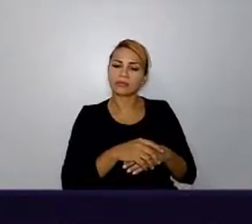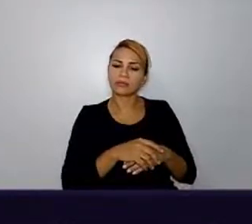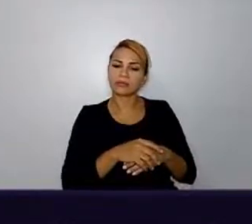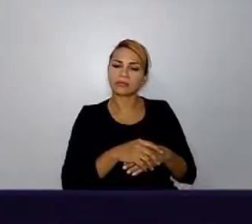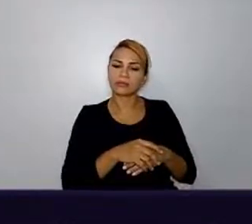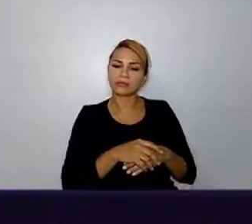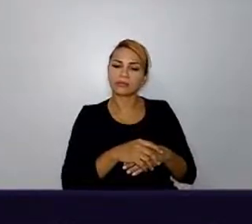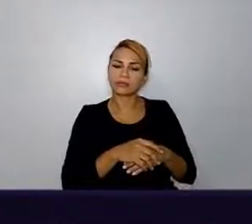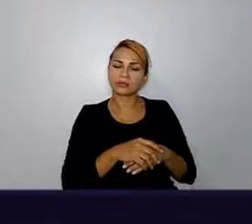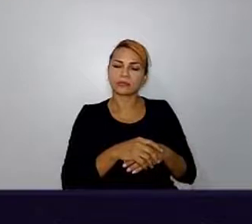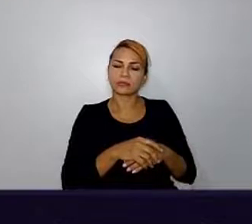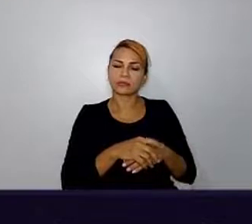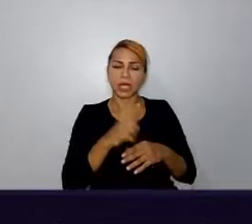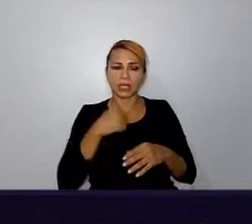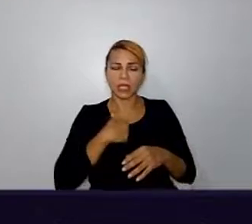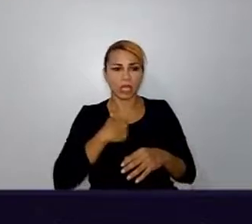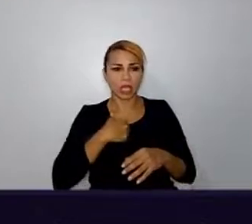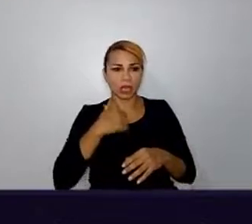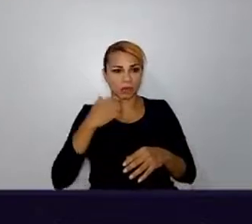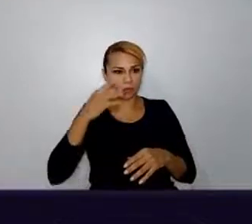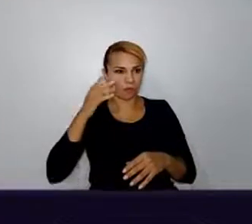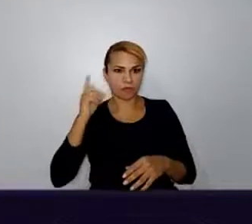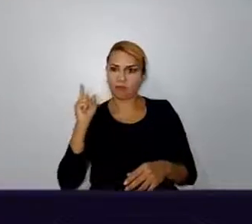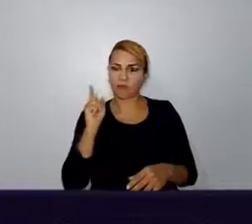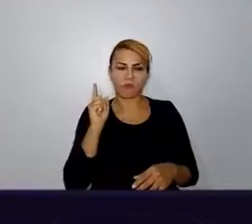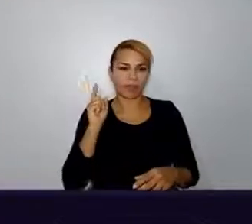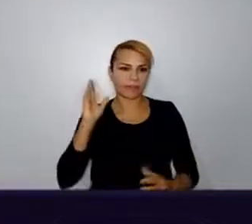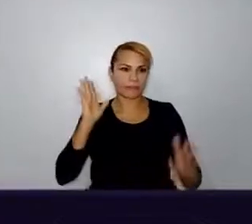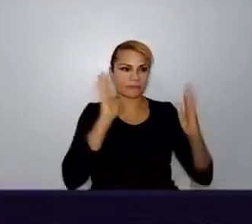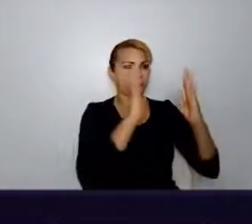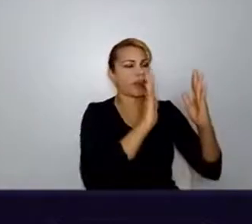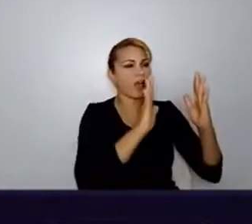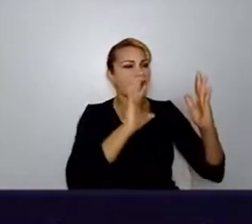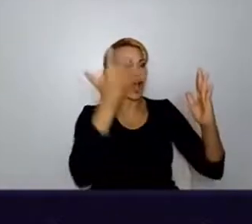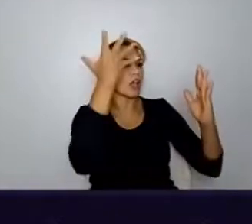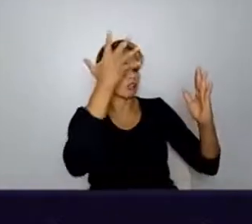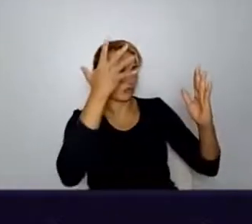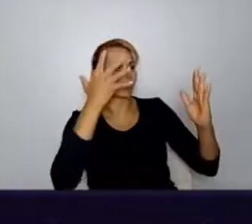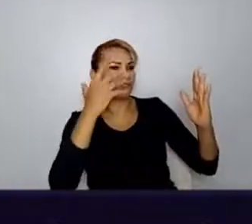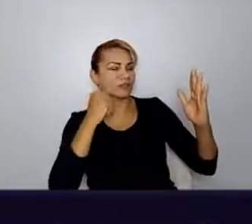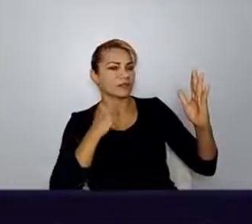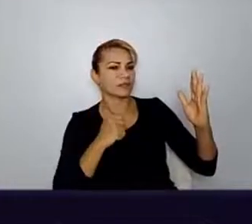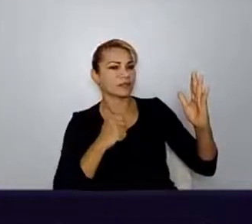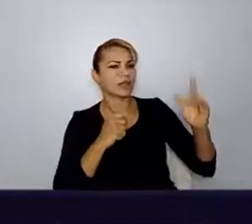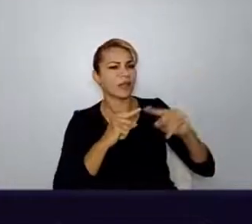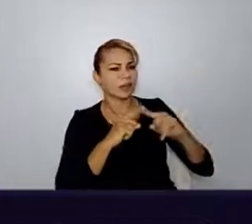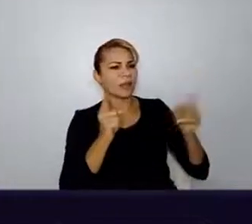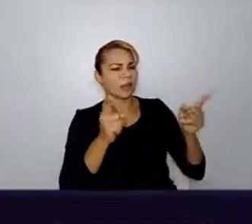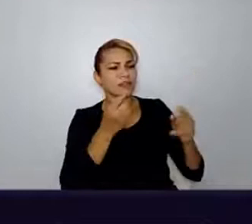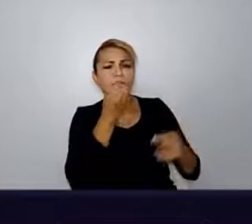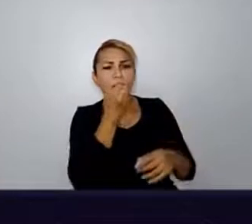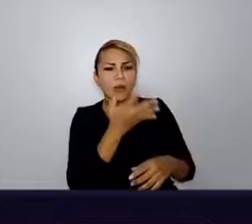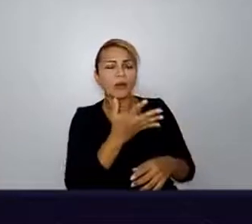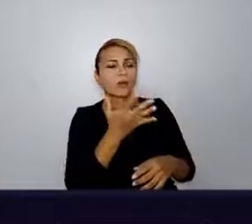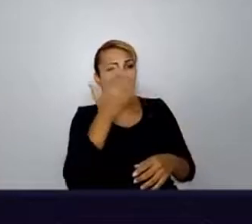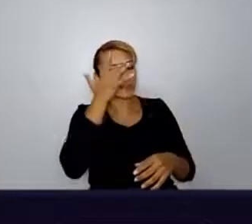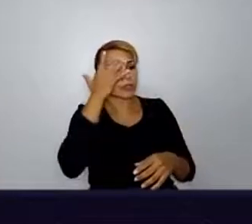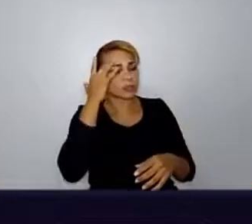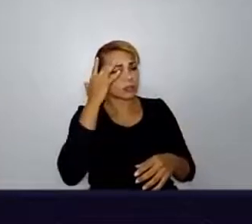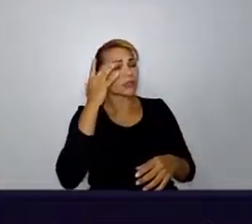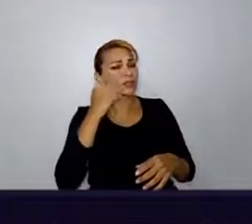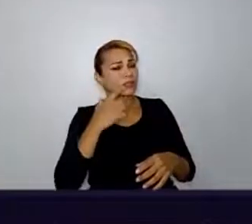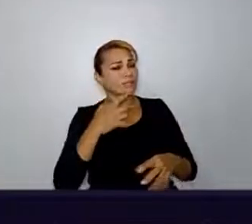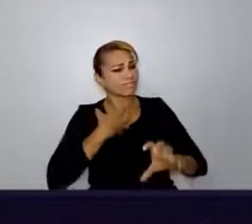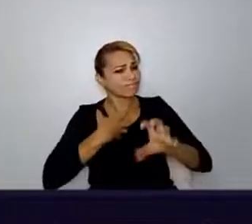diretamente que resolvi a situação, foi muito bom ter sentido que alguém tomou partido e sentiu a minha dor. E